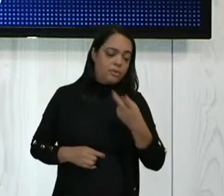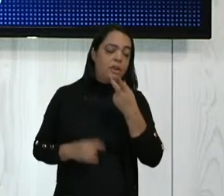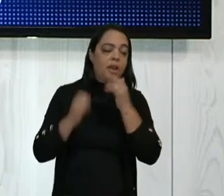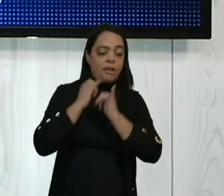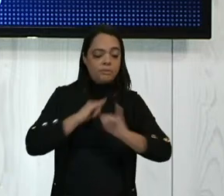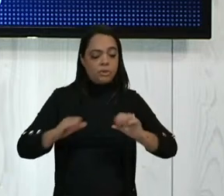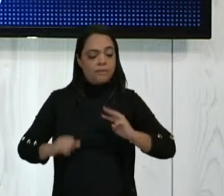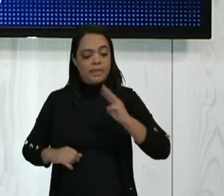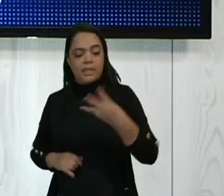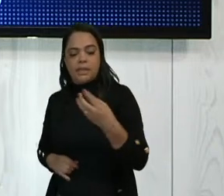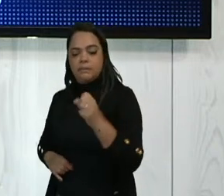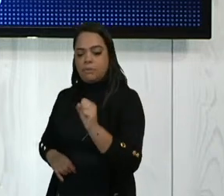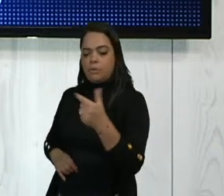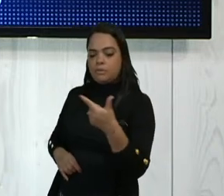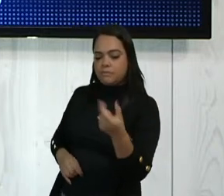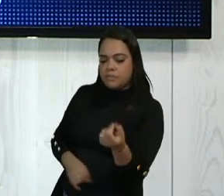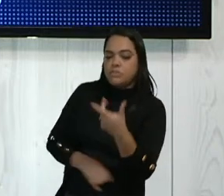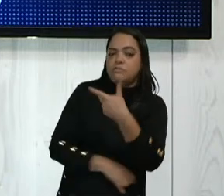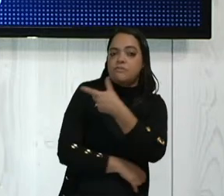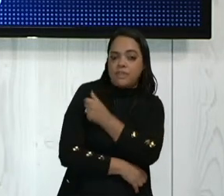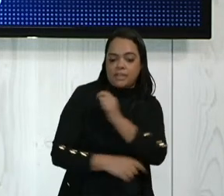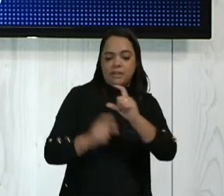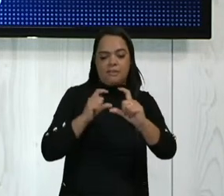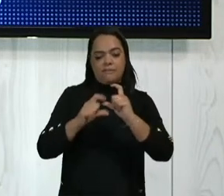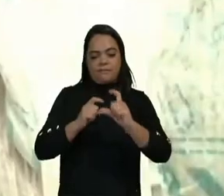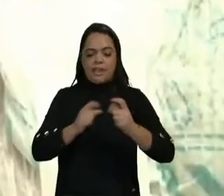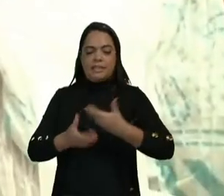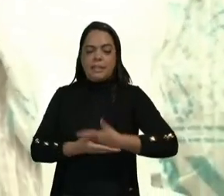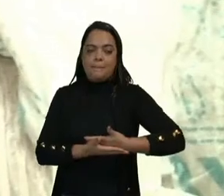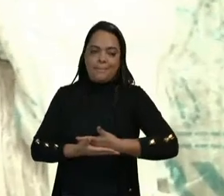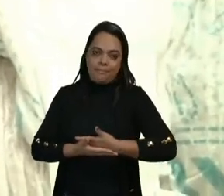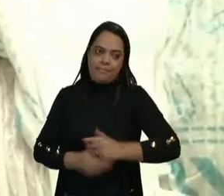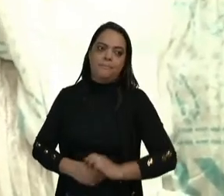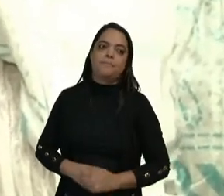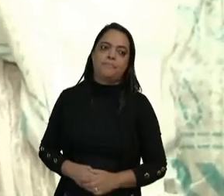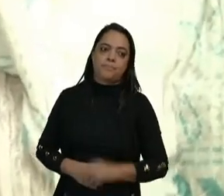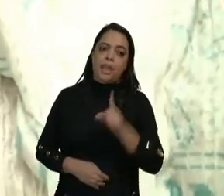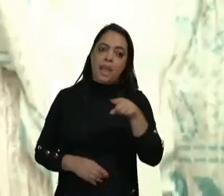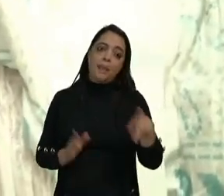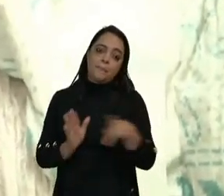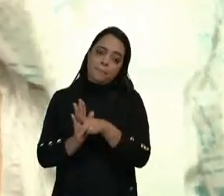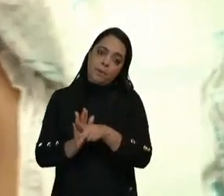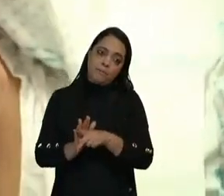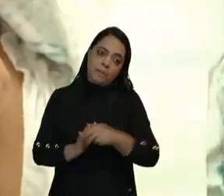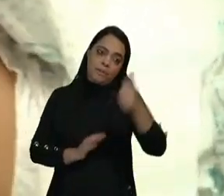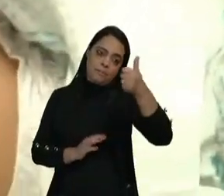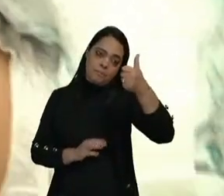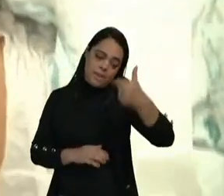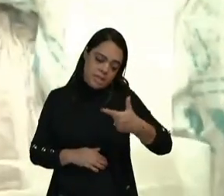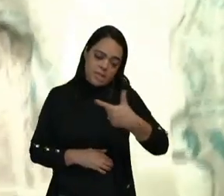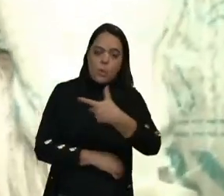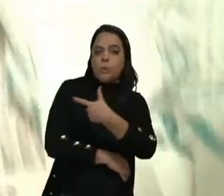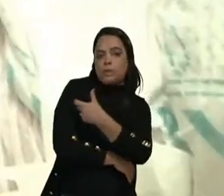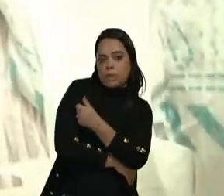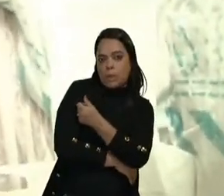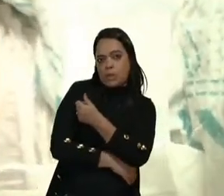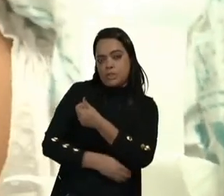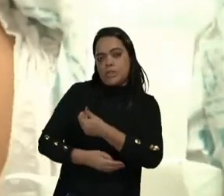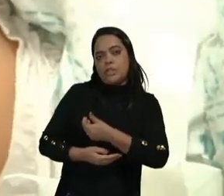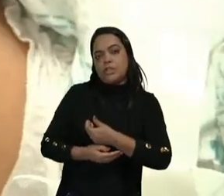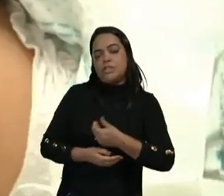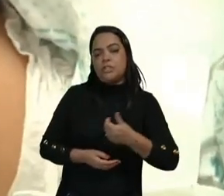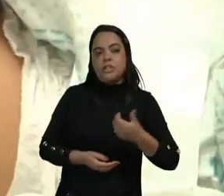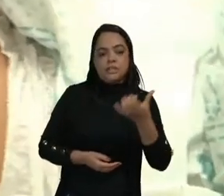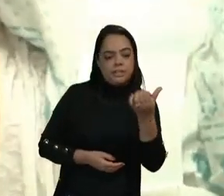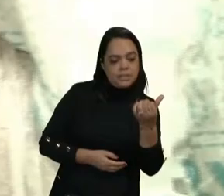.820 imunizantes da Pfizer Baby e estas são destinadas para a primeira e a segunda dose de crianças de